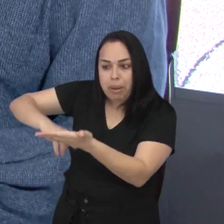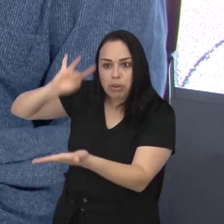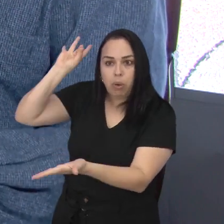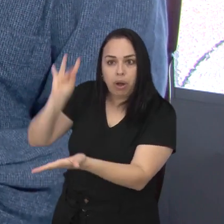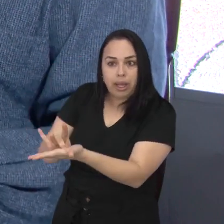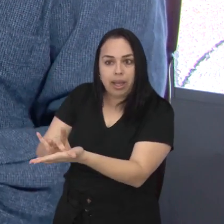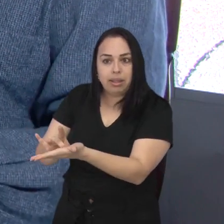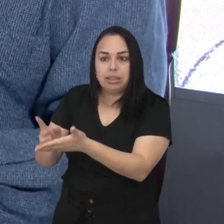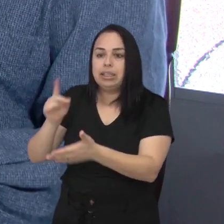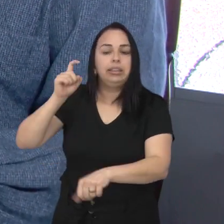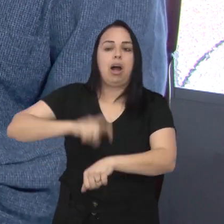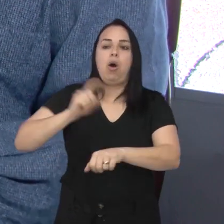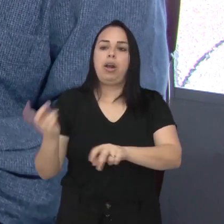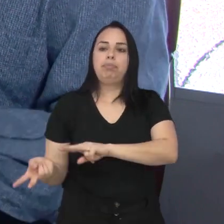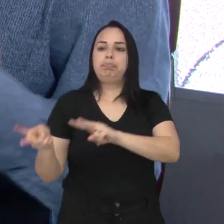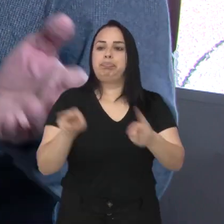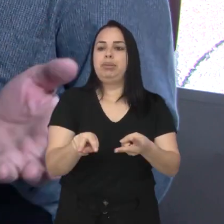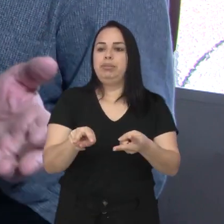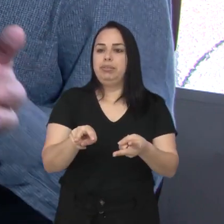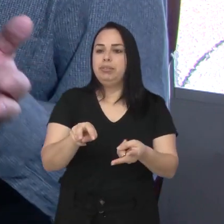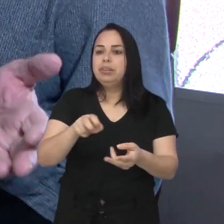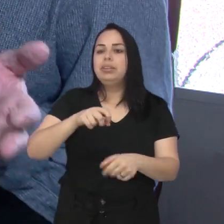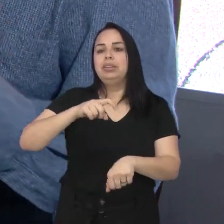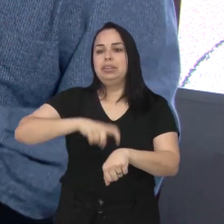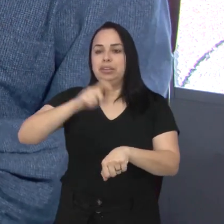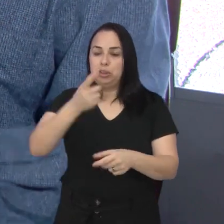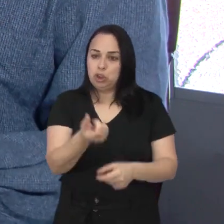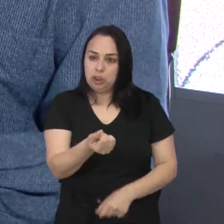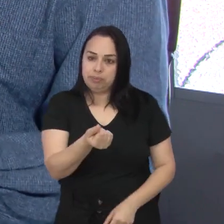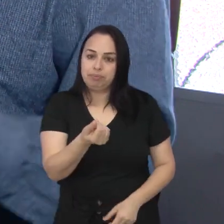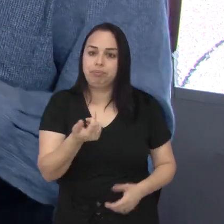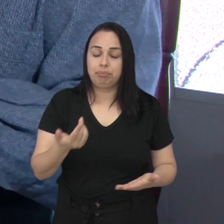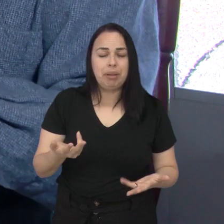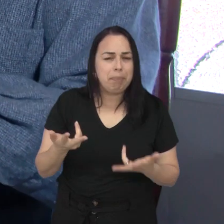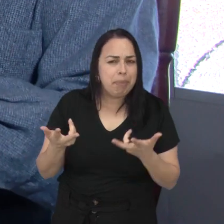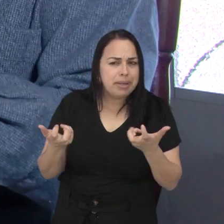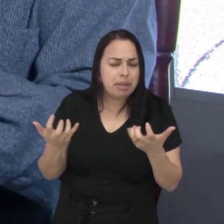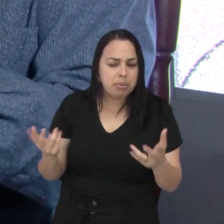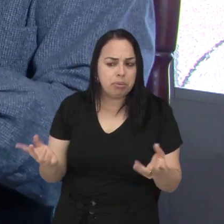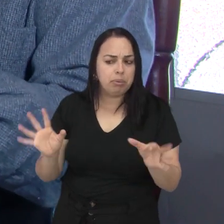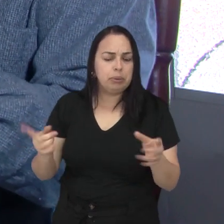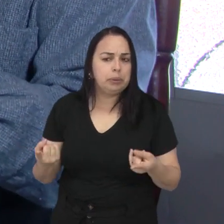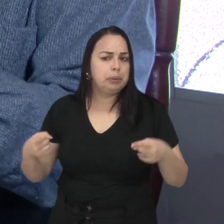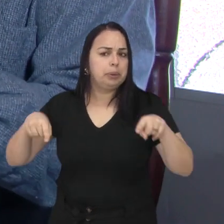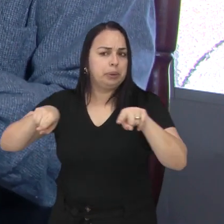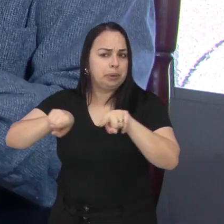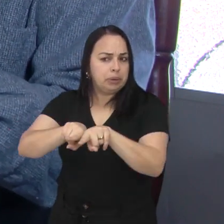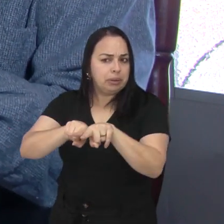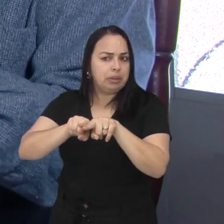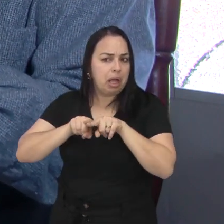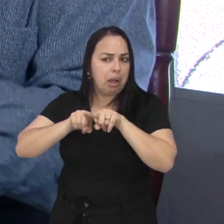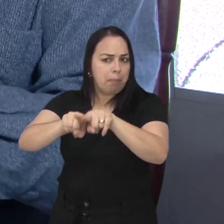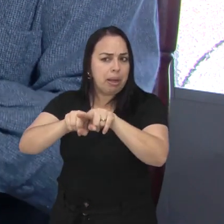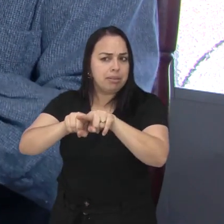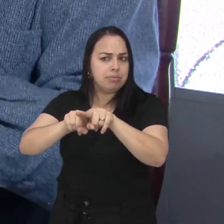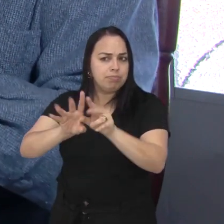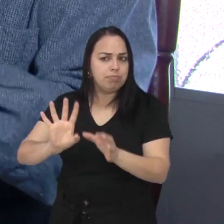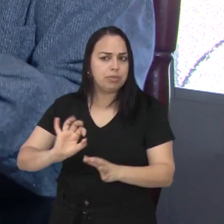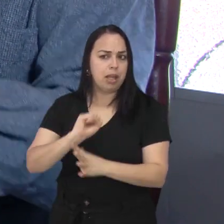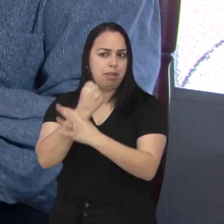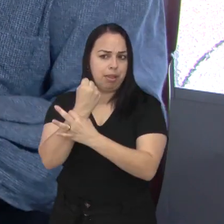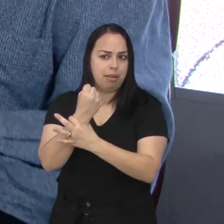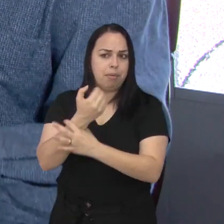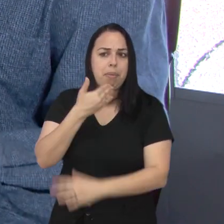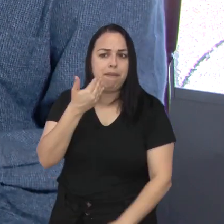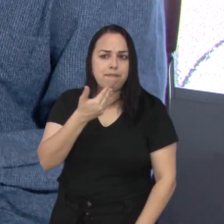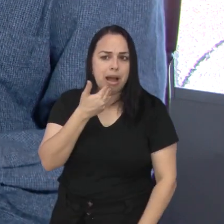no documento. E o documento e o contrário, também, essa é a mesma coisa. Então, percebe como é uma garantia que você